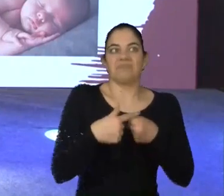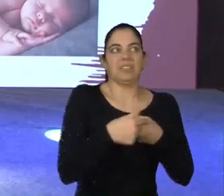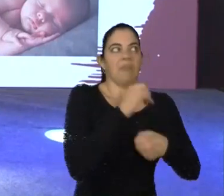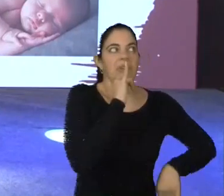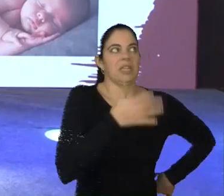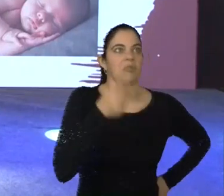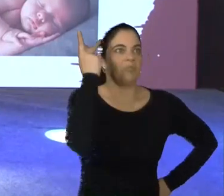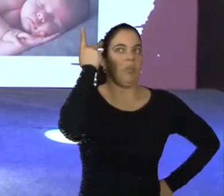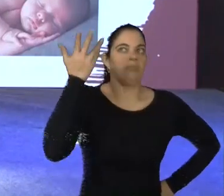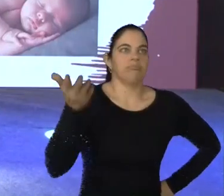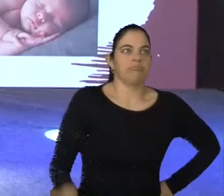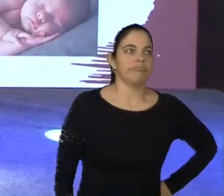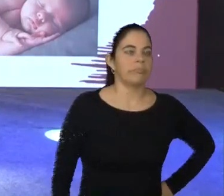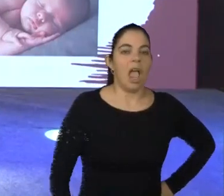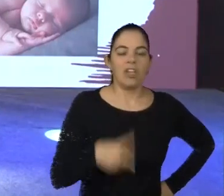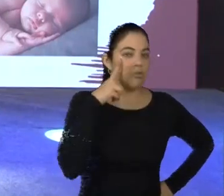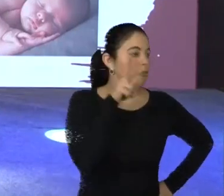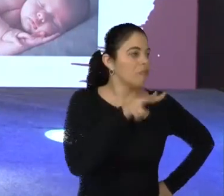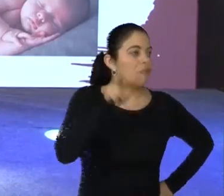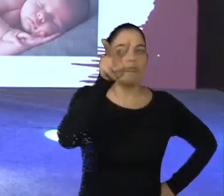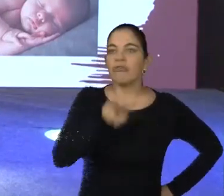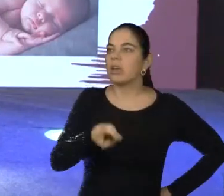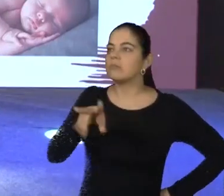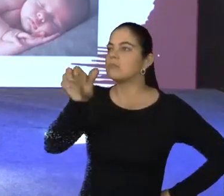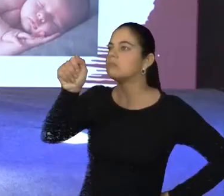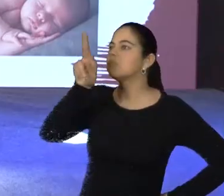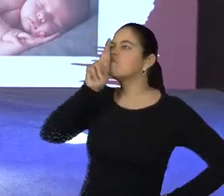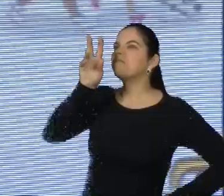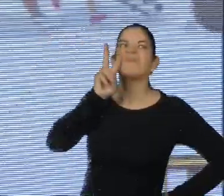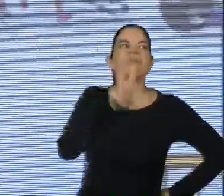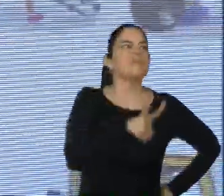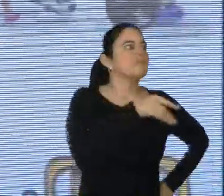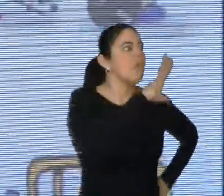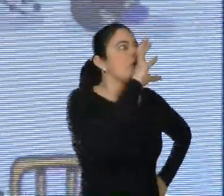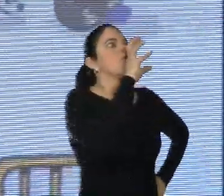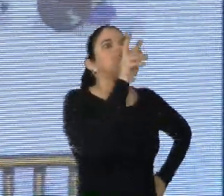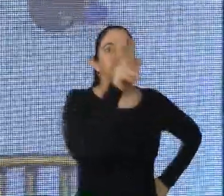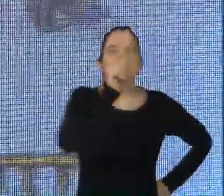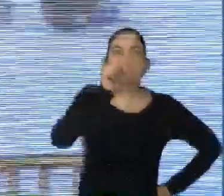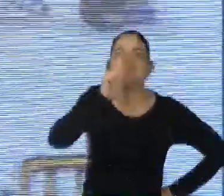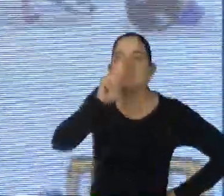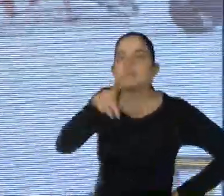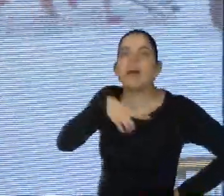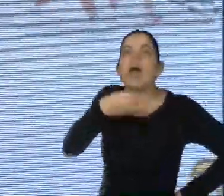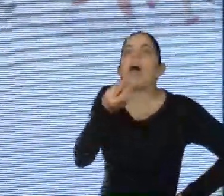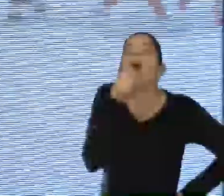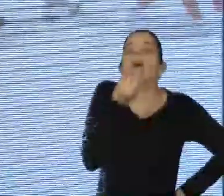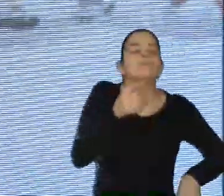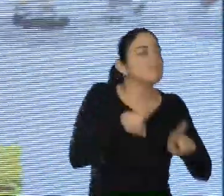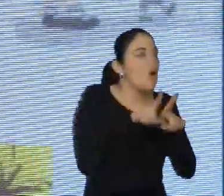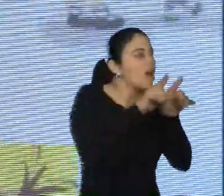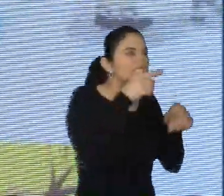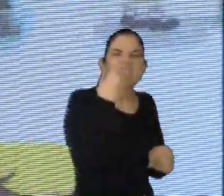São Paulo, que você enxerga o ar que você recebe, que você respira, se você acha que você